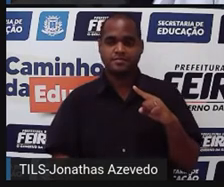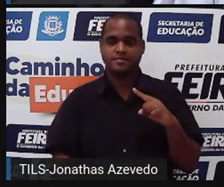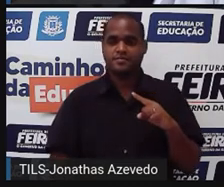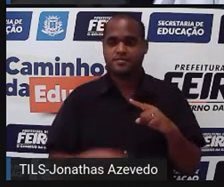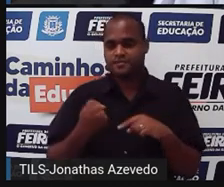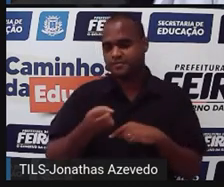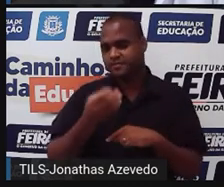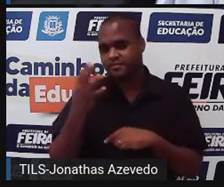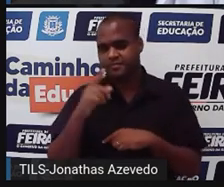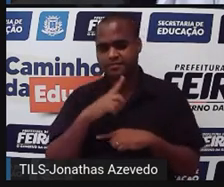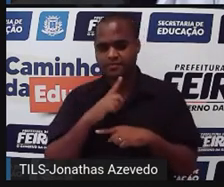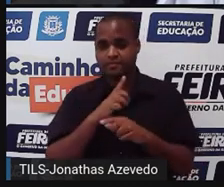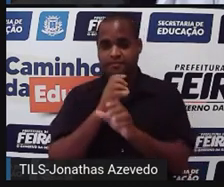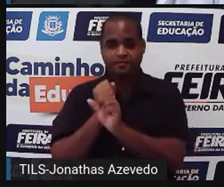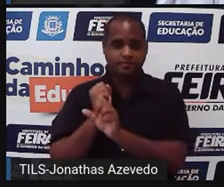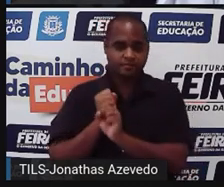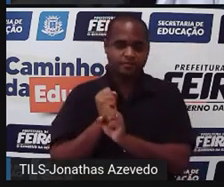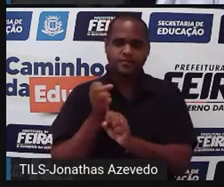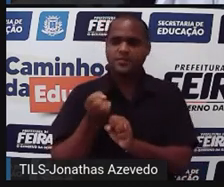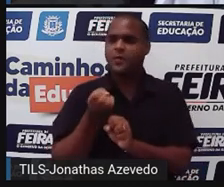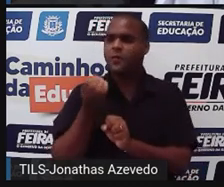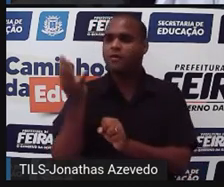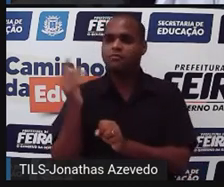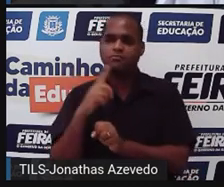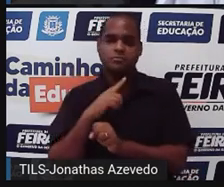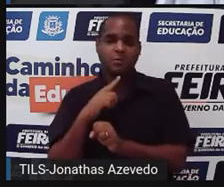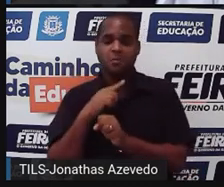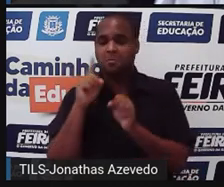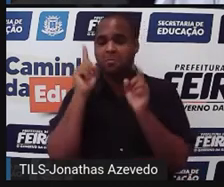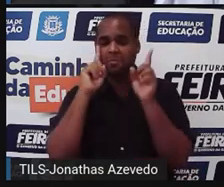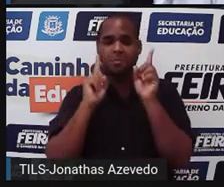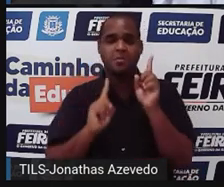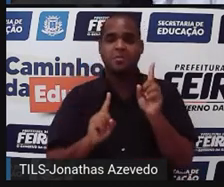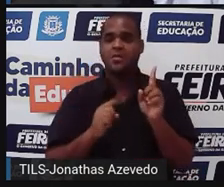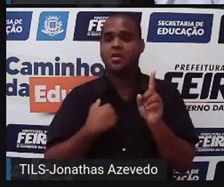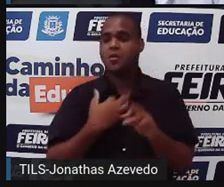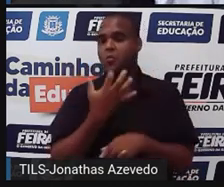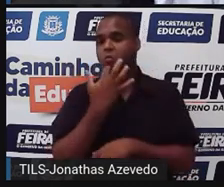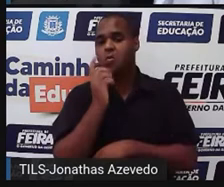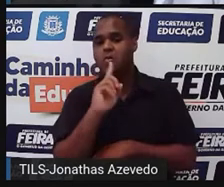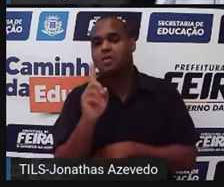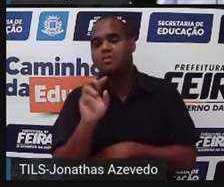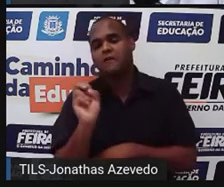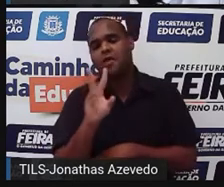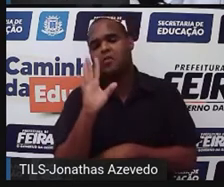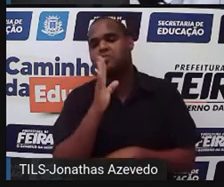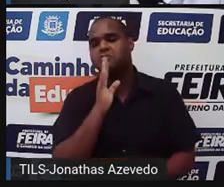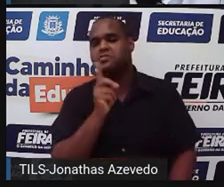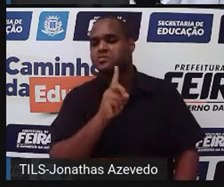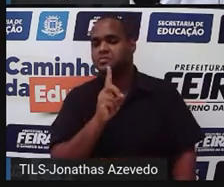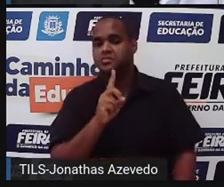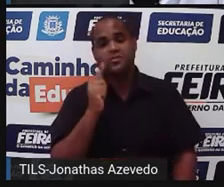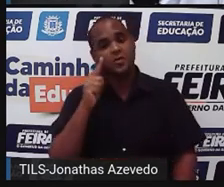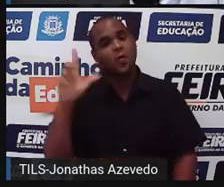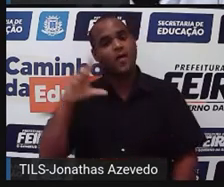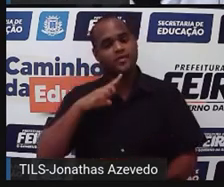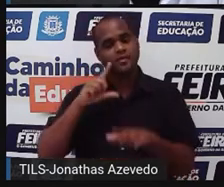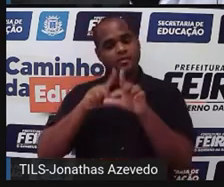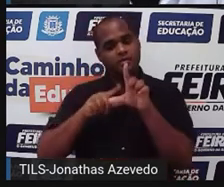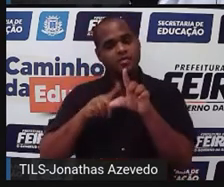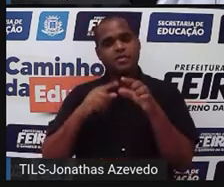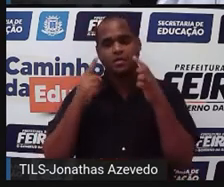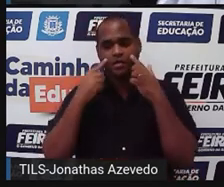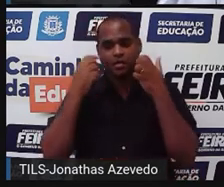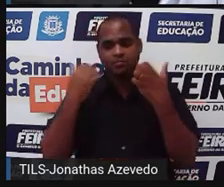Quantas pirâmides vão fazer? Vão ser construídas? Também não sei. Eu desconheço esse valor. Vou chamar de outra letra, porque agora é a quantidade